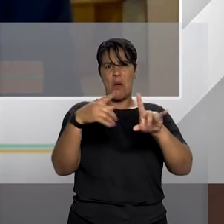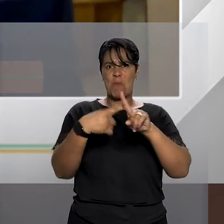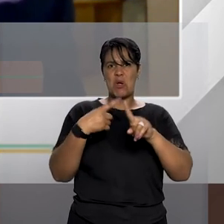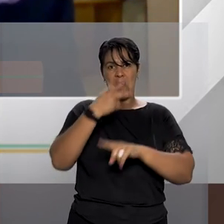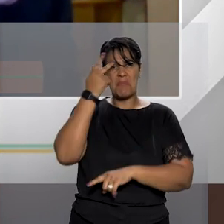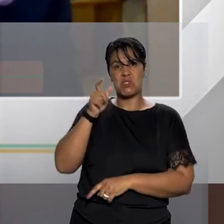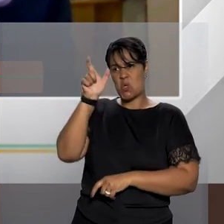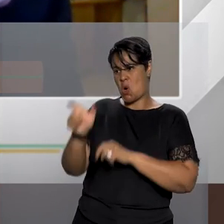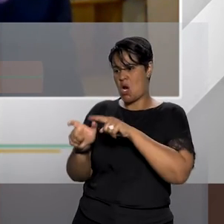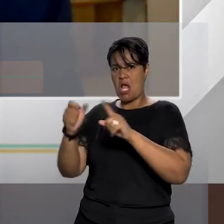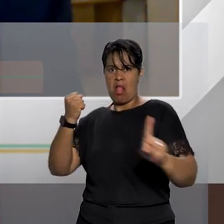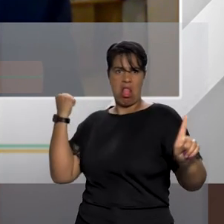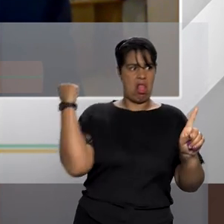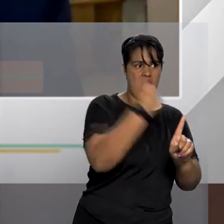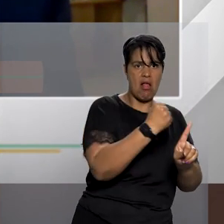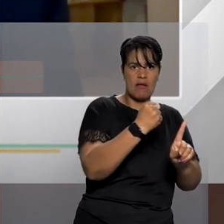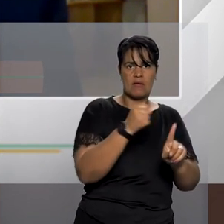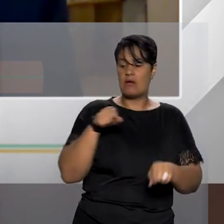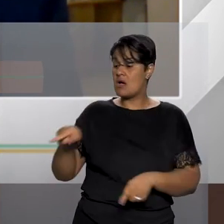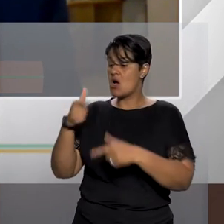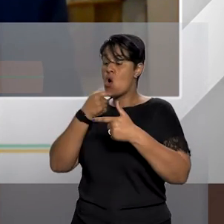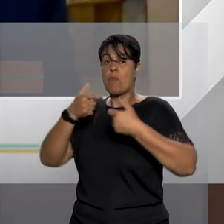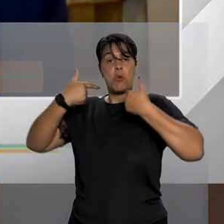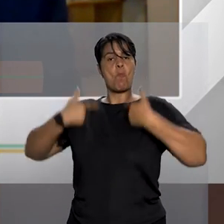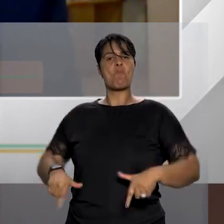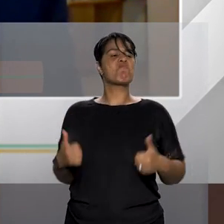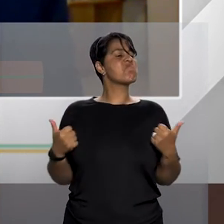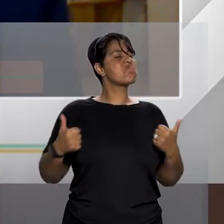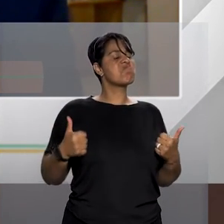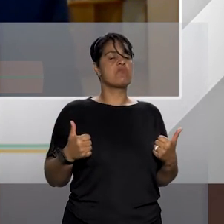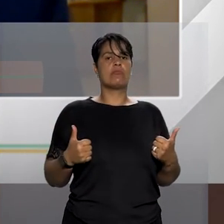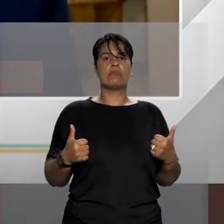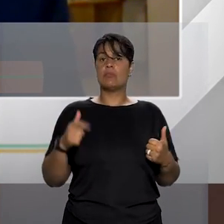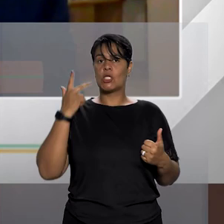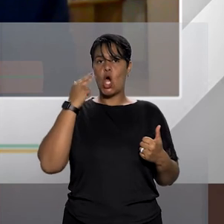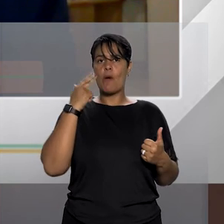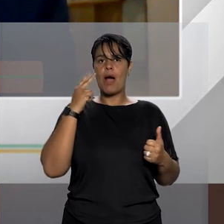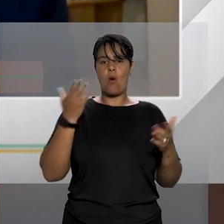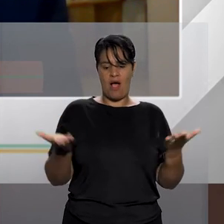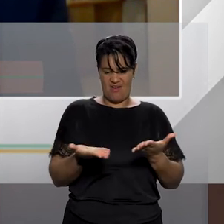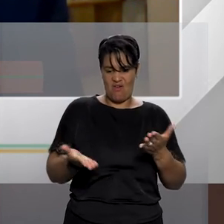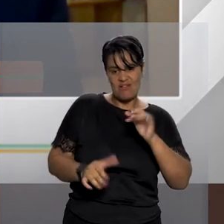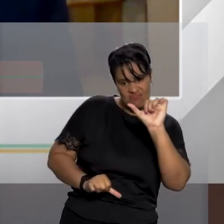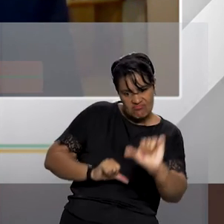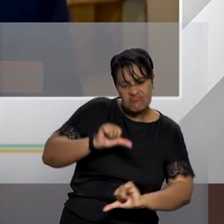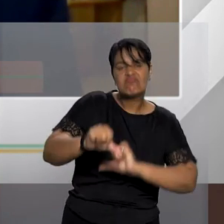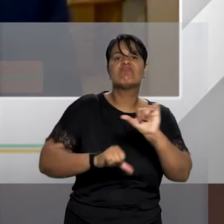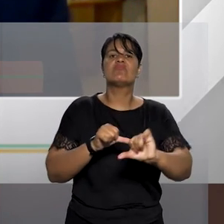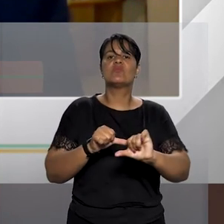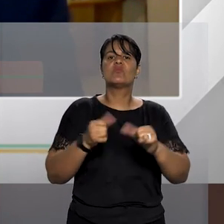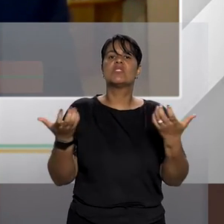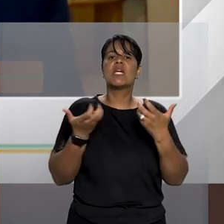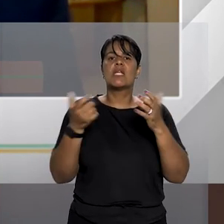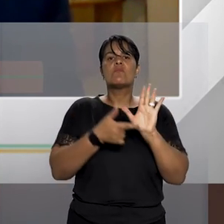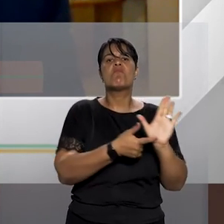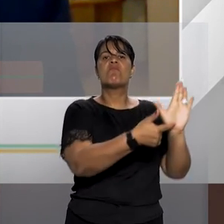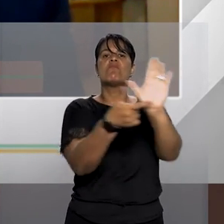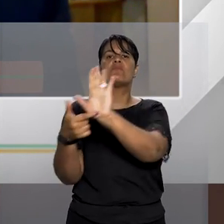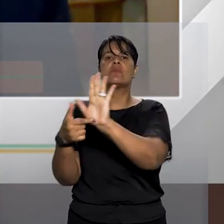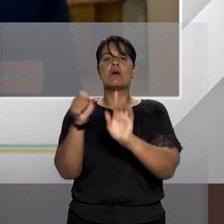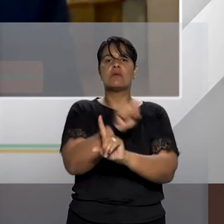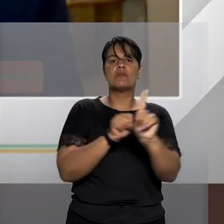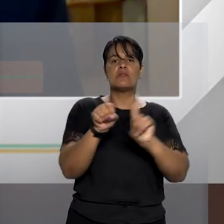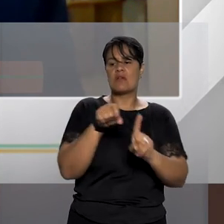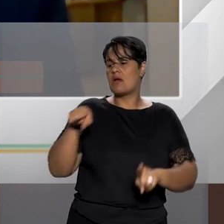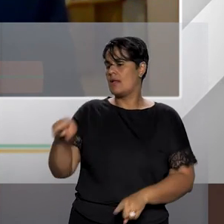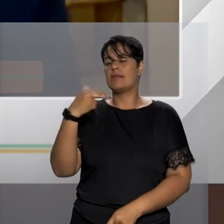ileso era a nossa tradição e nós queremos fazer uma virada de página nós queremos transmitir uma mensagem à sociedade que esses homens jamais têm o